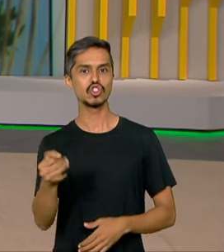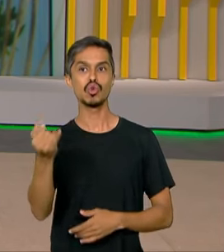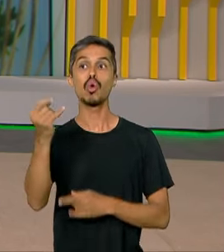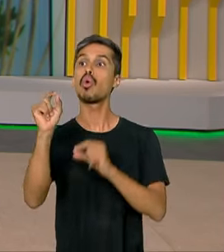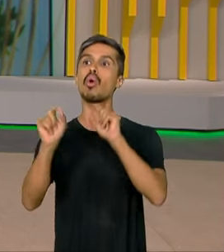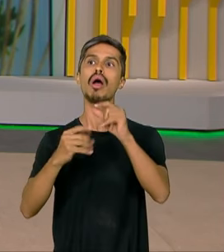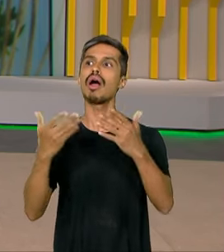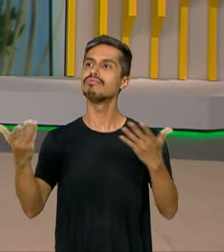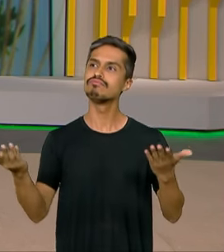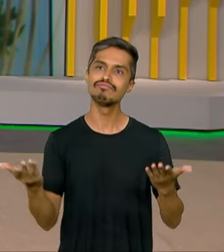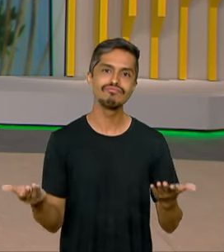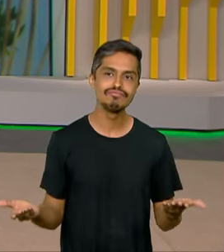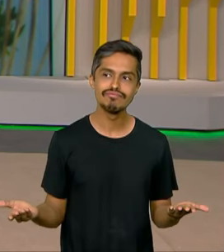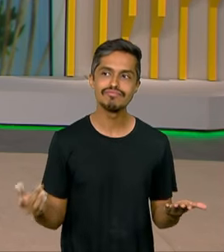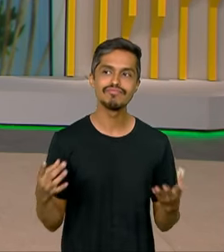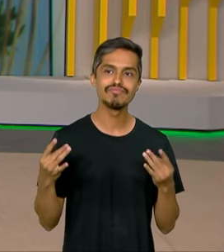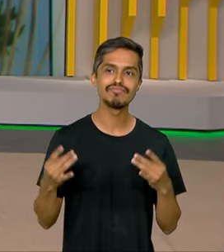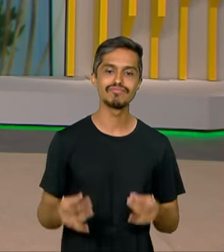dizer para a gente?